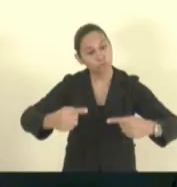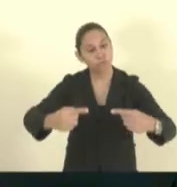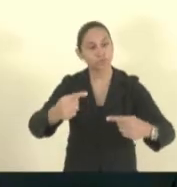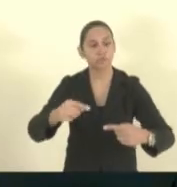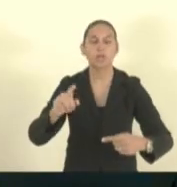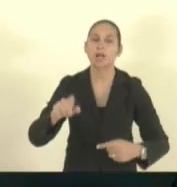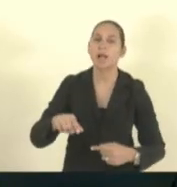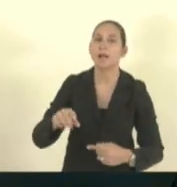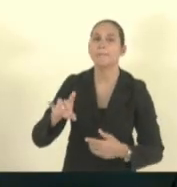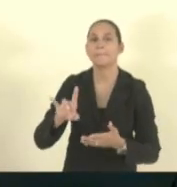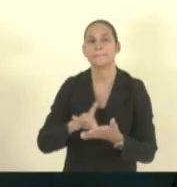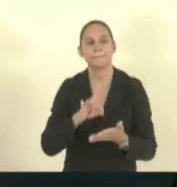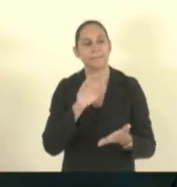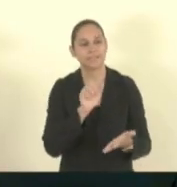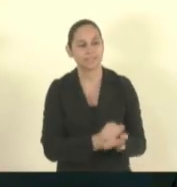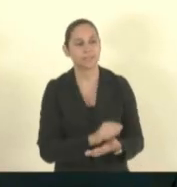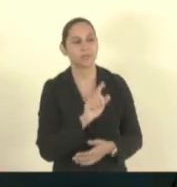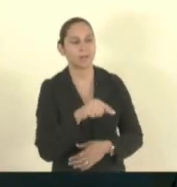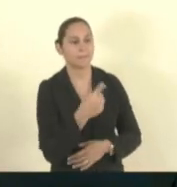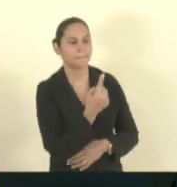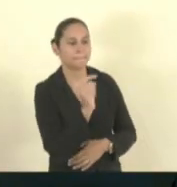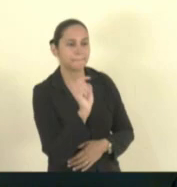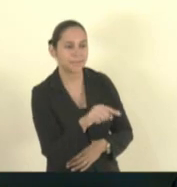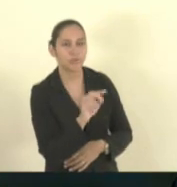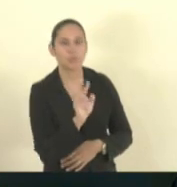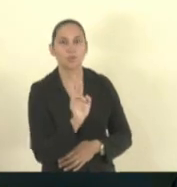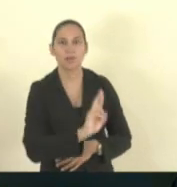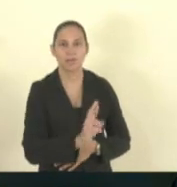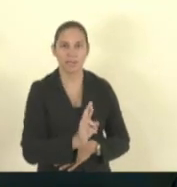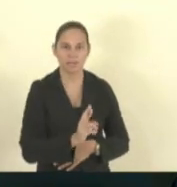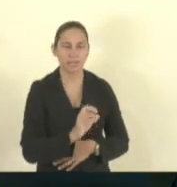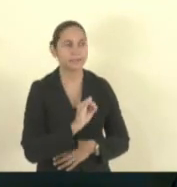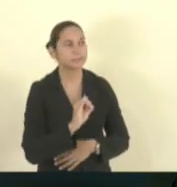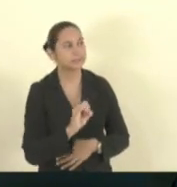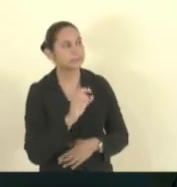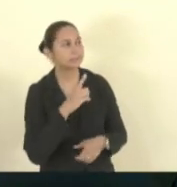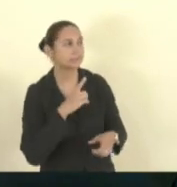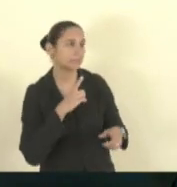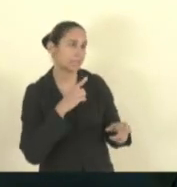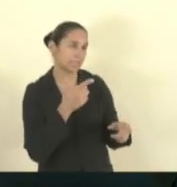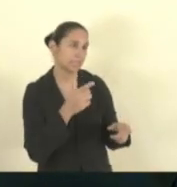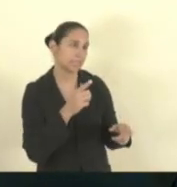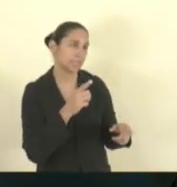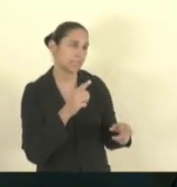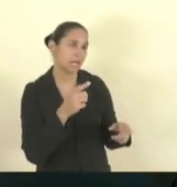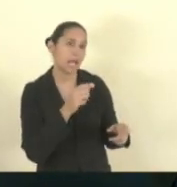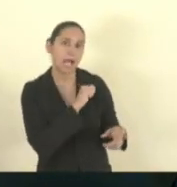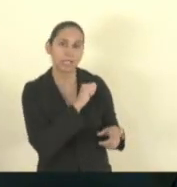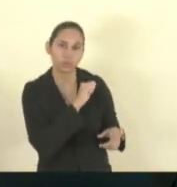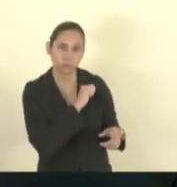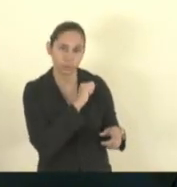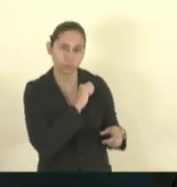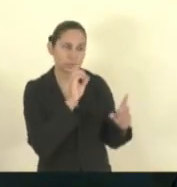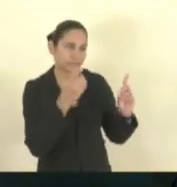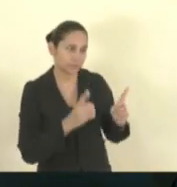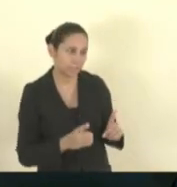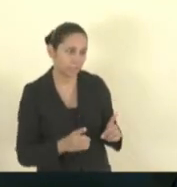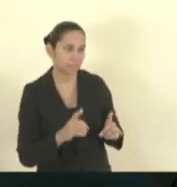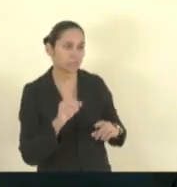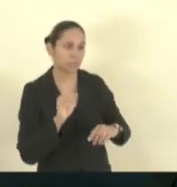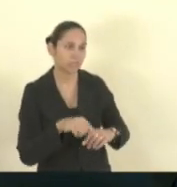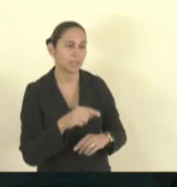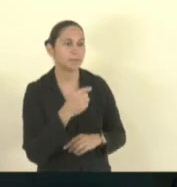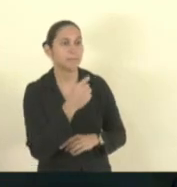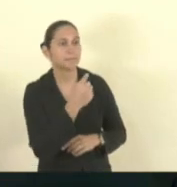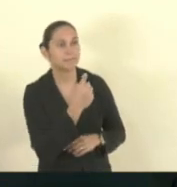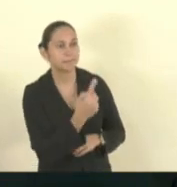matrícula minha é mil reais se eu tiver um aluno que eu tiver que contratar um professor vai ser mil oitocentos se tiver uma mais ok entendemos a